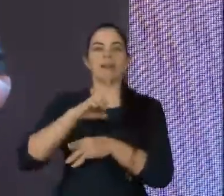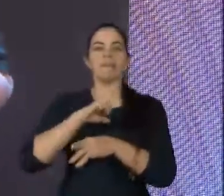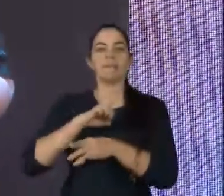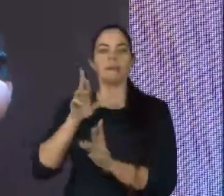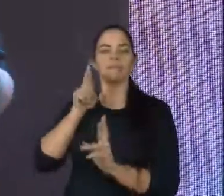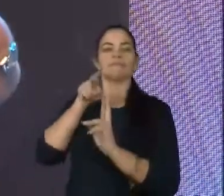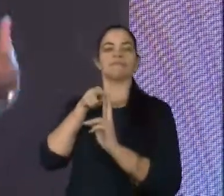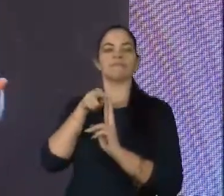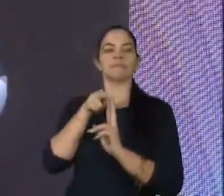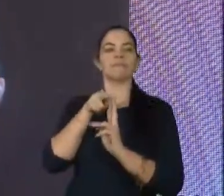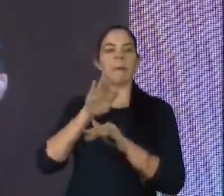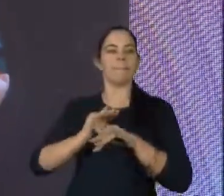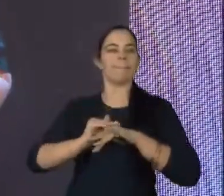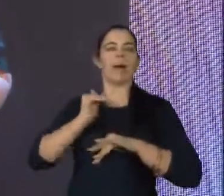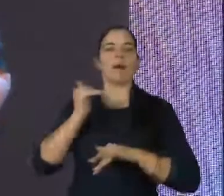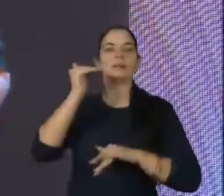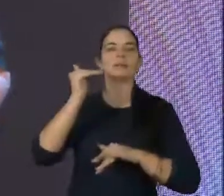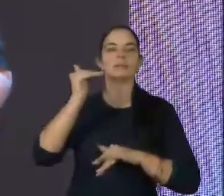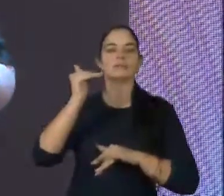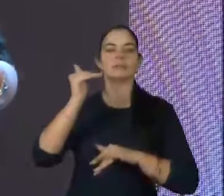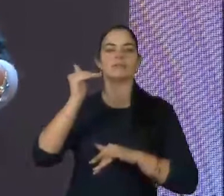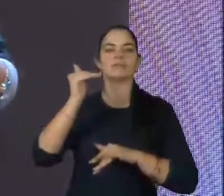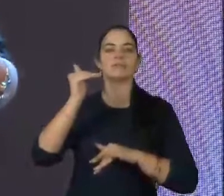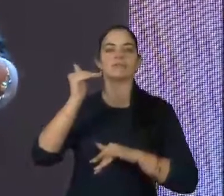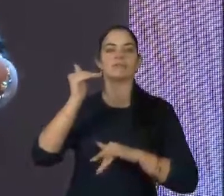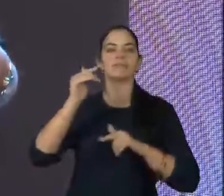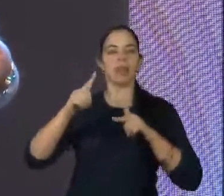representatividade mais ativa, mais...